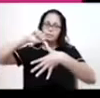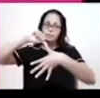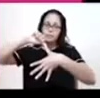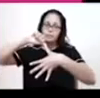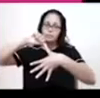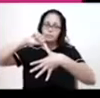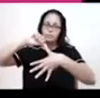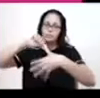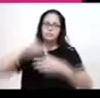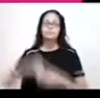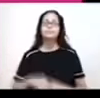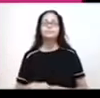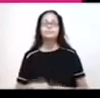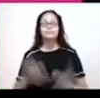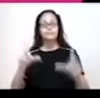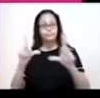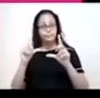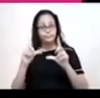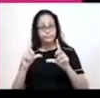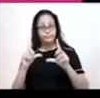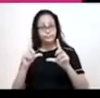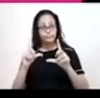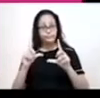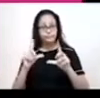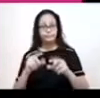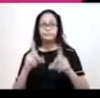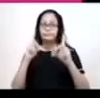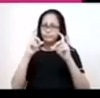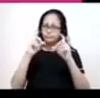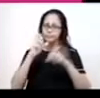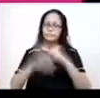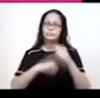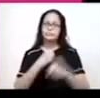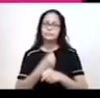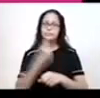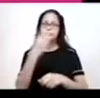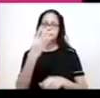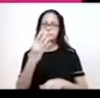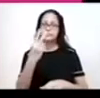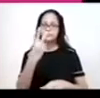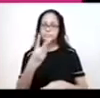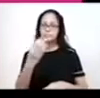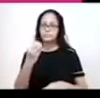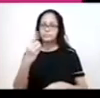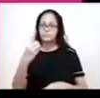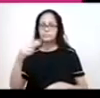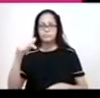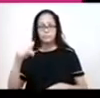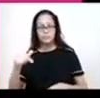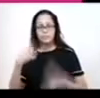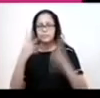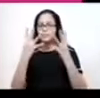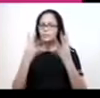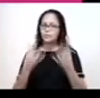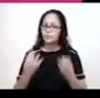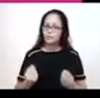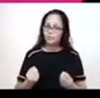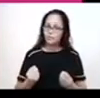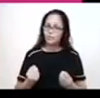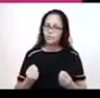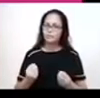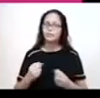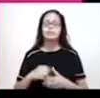Cabo Orne, no Chile, fotografado em 2017, a 55 graus de latitude sul, é considerado o ponto mais